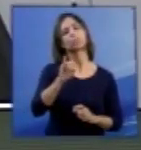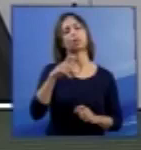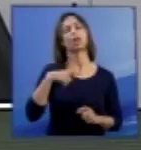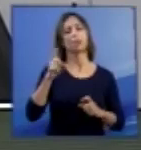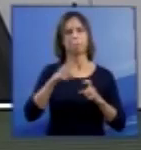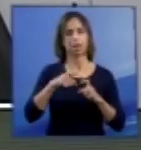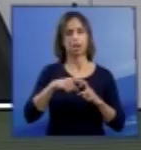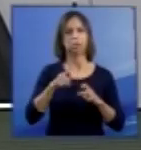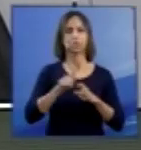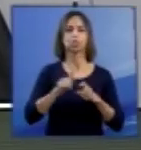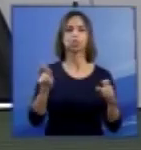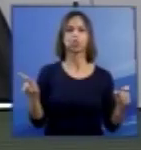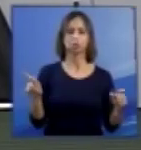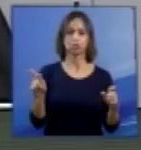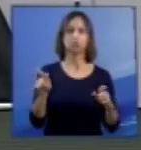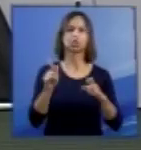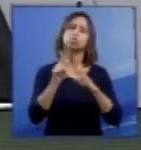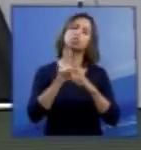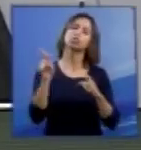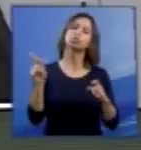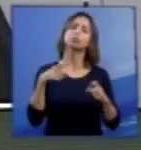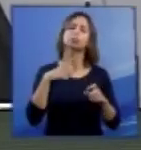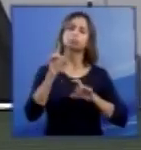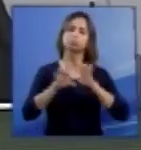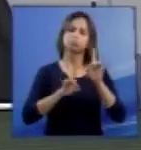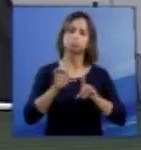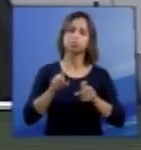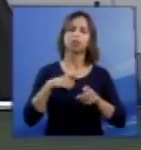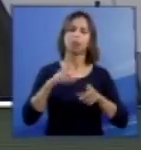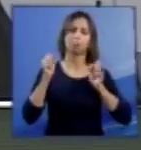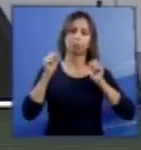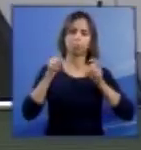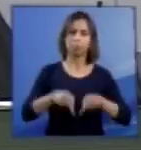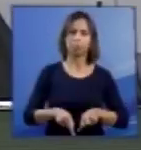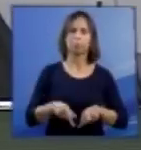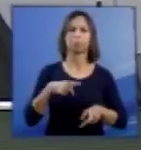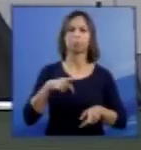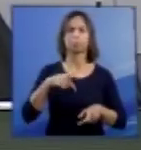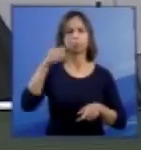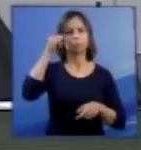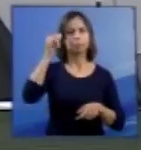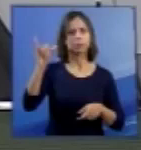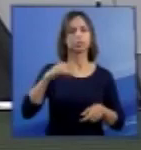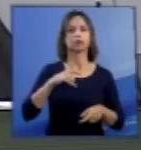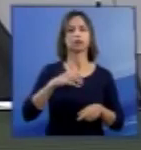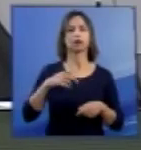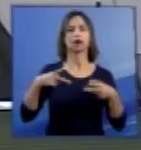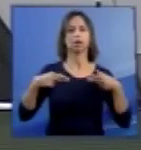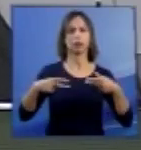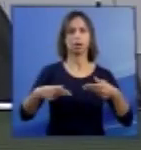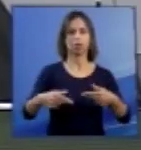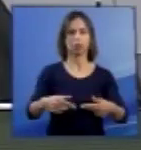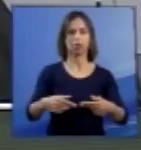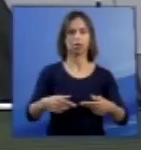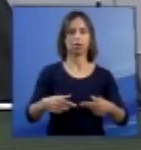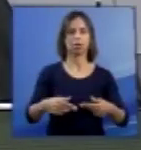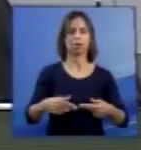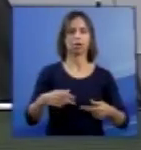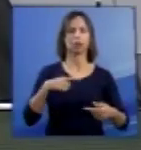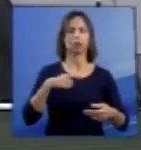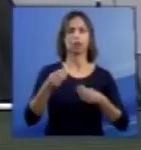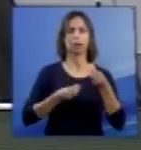ginecologista aposentada, especializada em prevenção do câncer, tendo participado de inúmeros